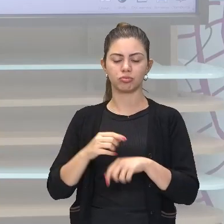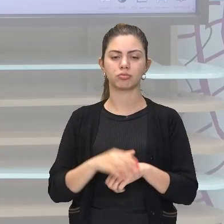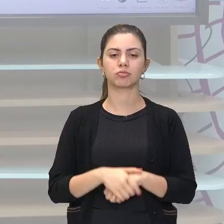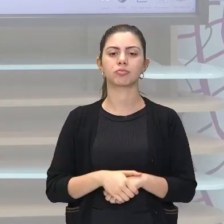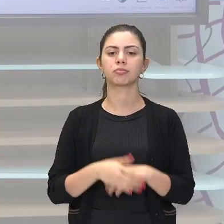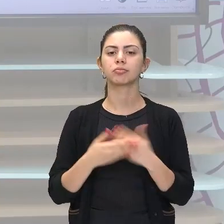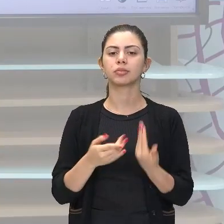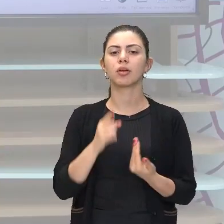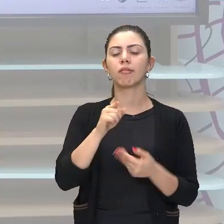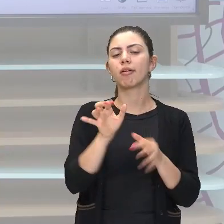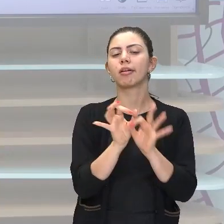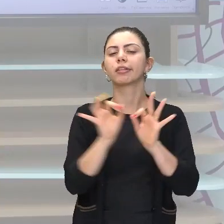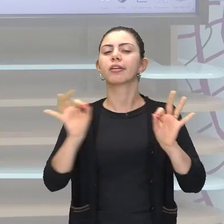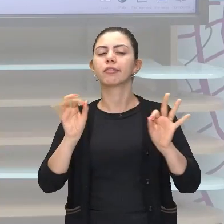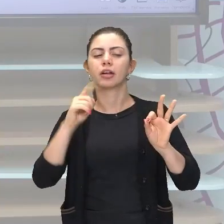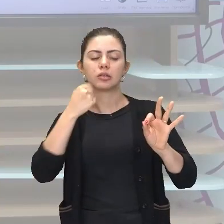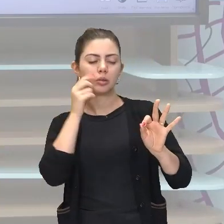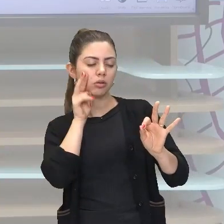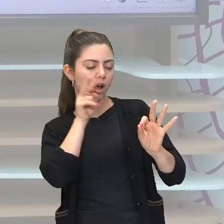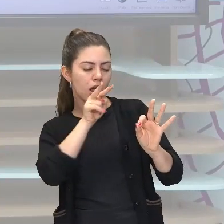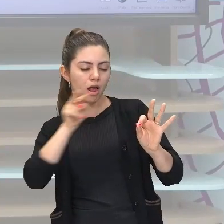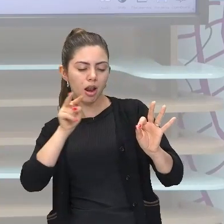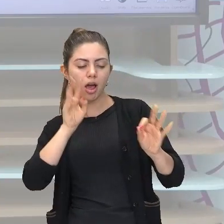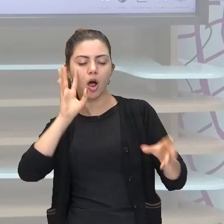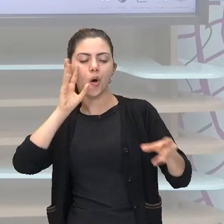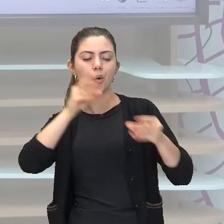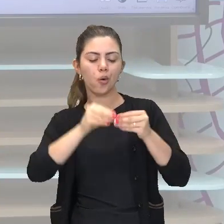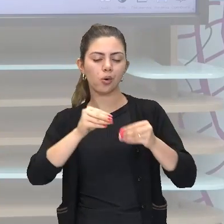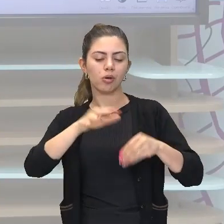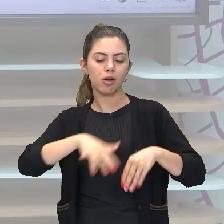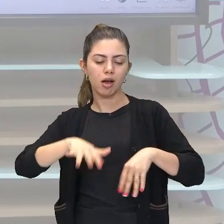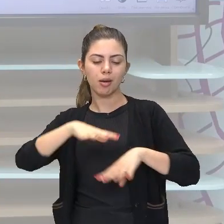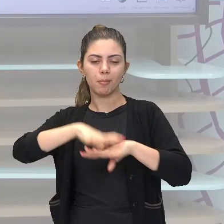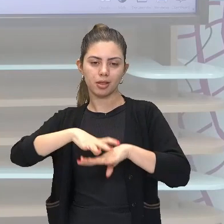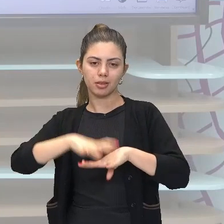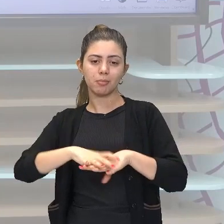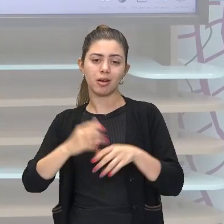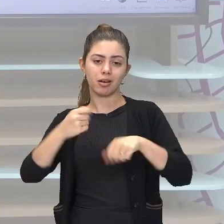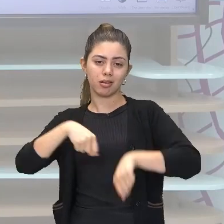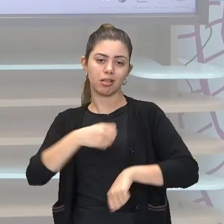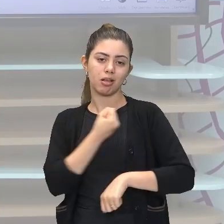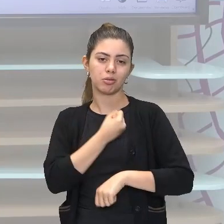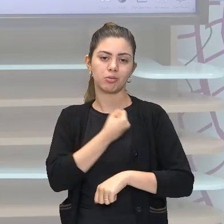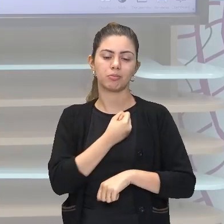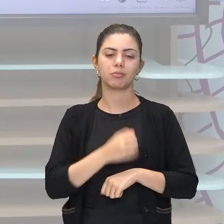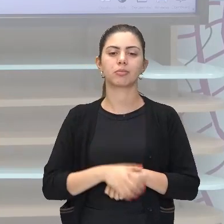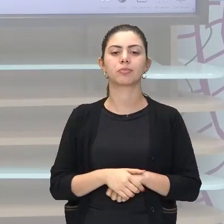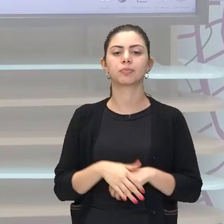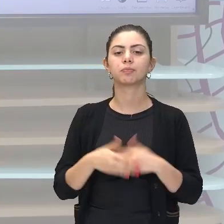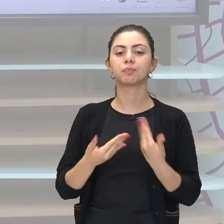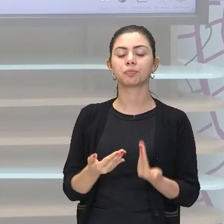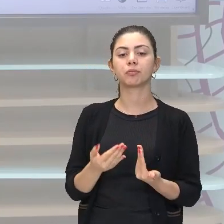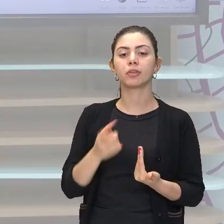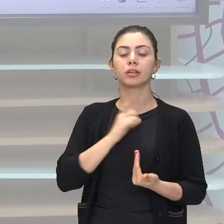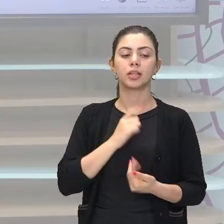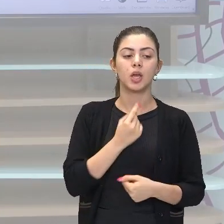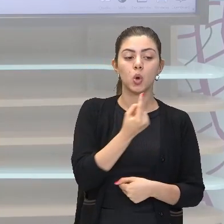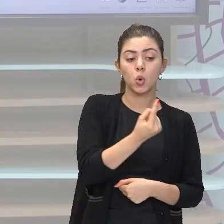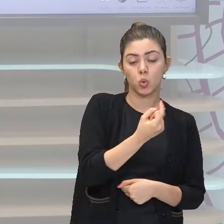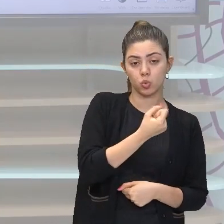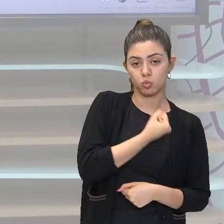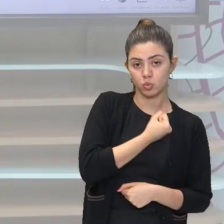posso transcodificar através de símbolos matemáticos. Então, quando se falar em um número,